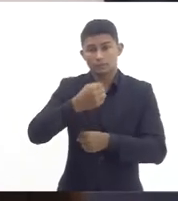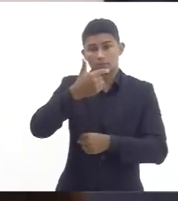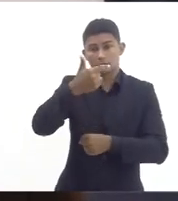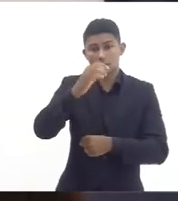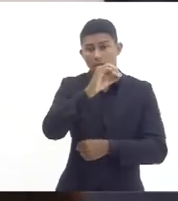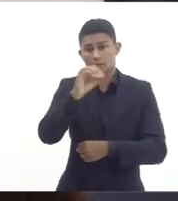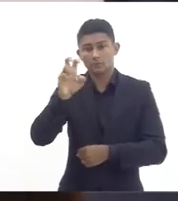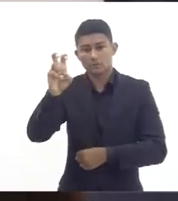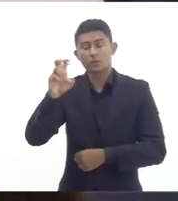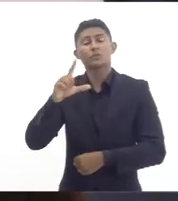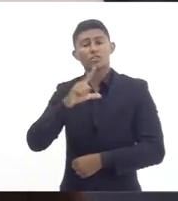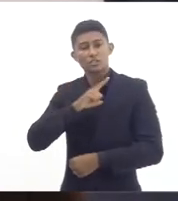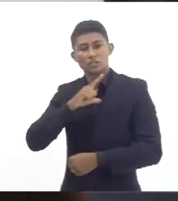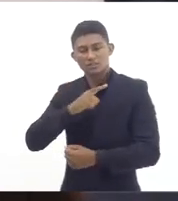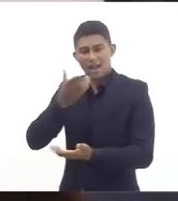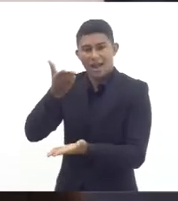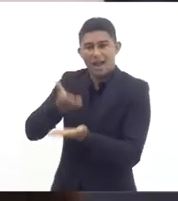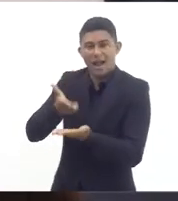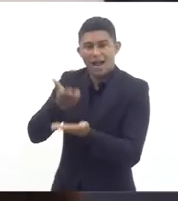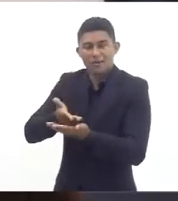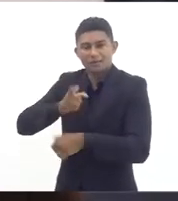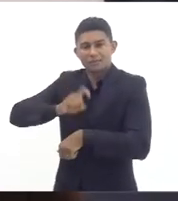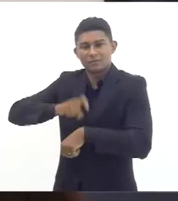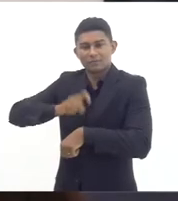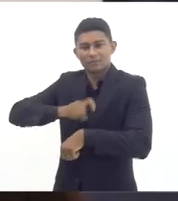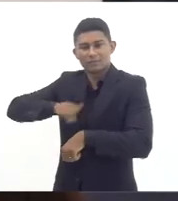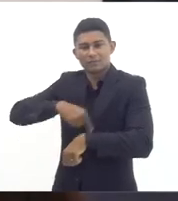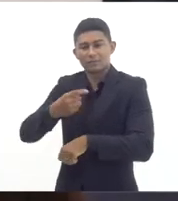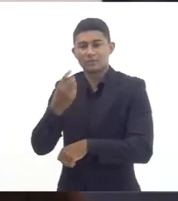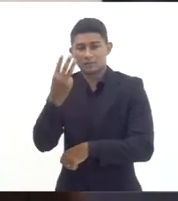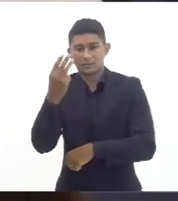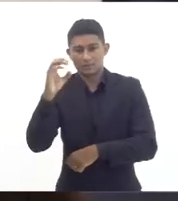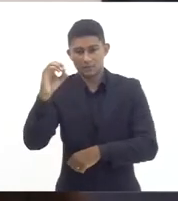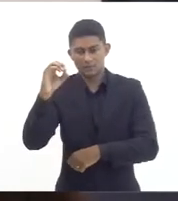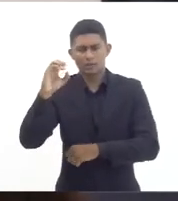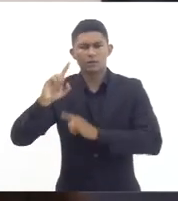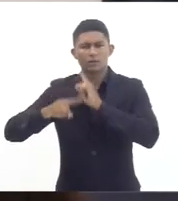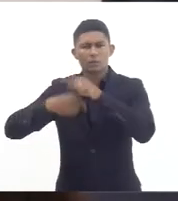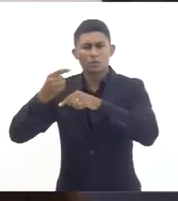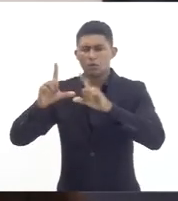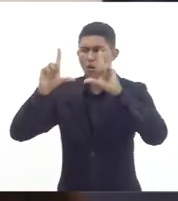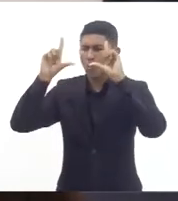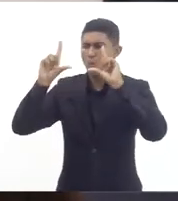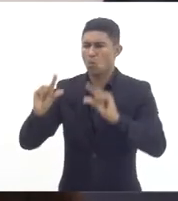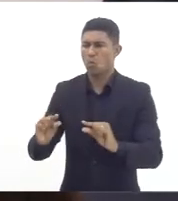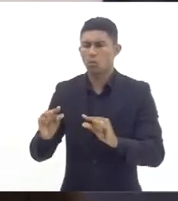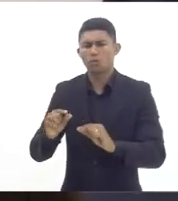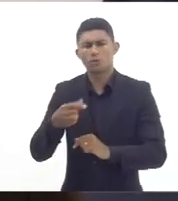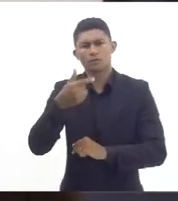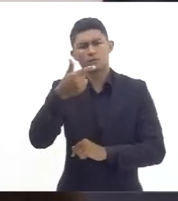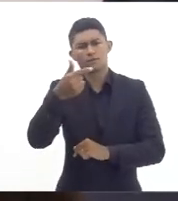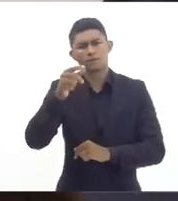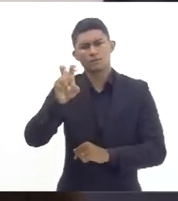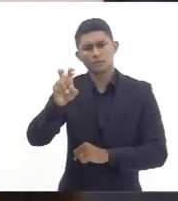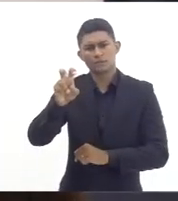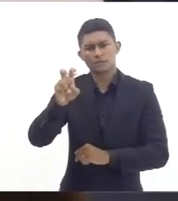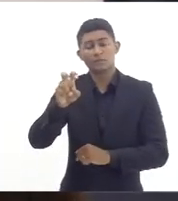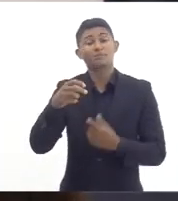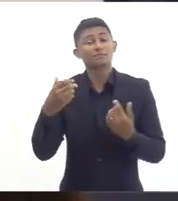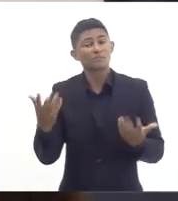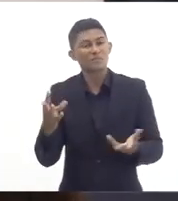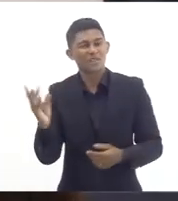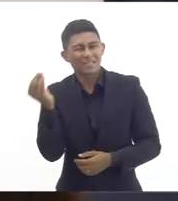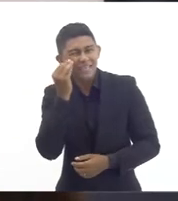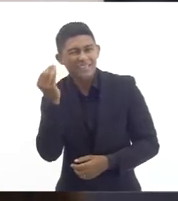tempos de horas aula por semana depois reduziu-se para 25 e com isso tenta-se suplir a